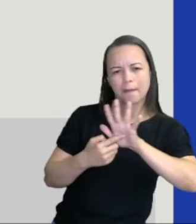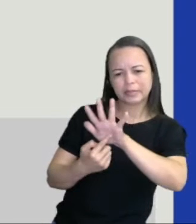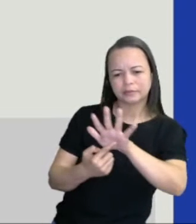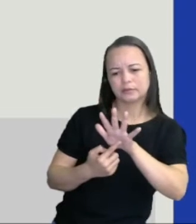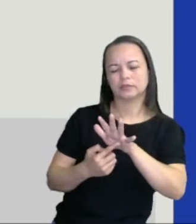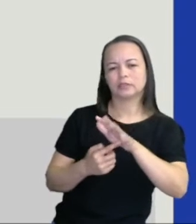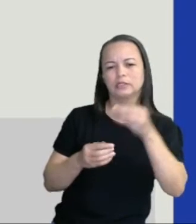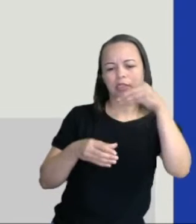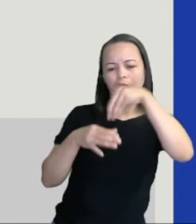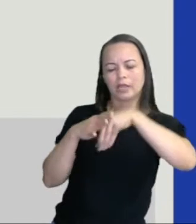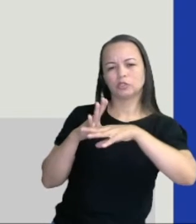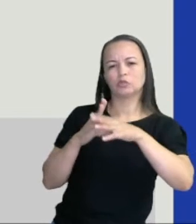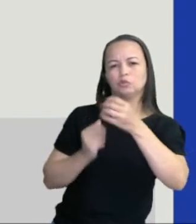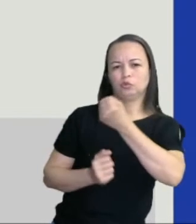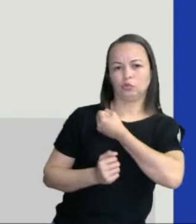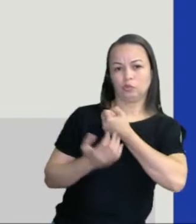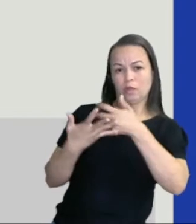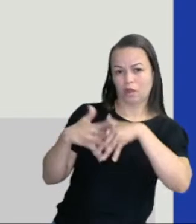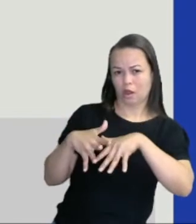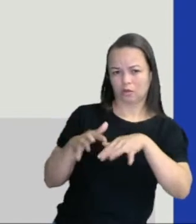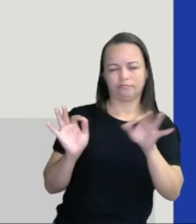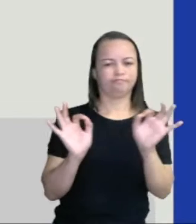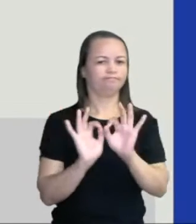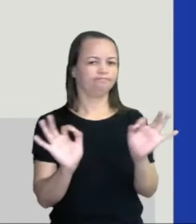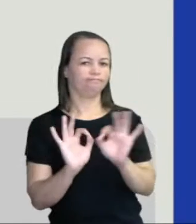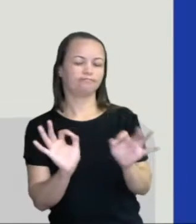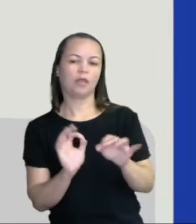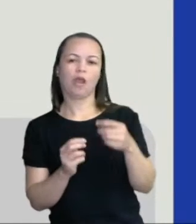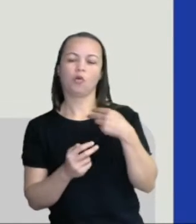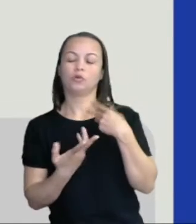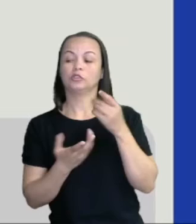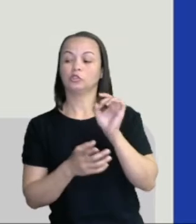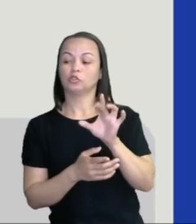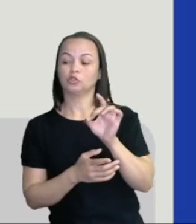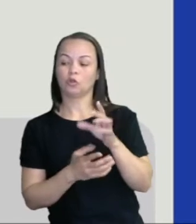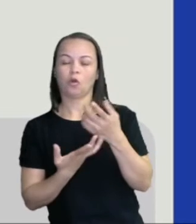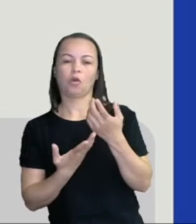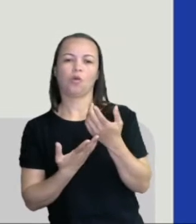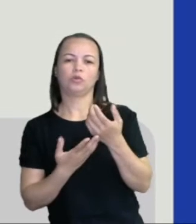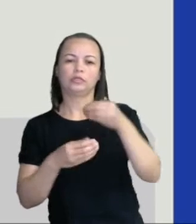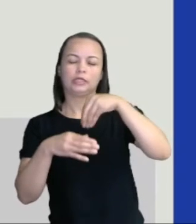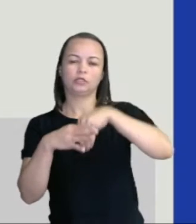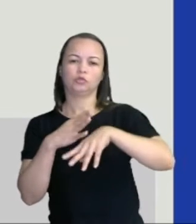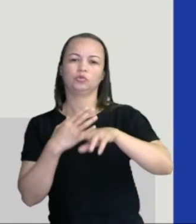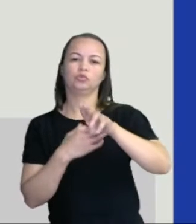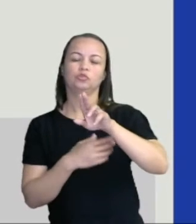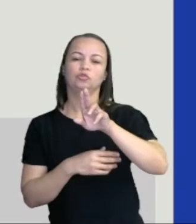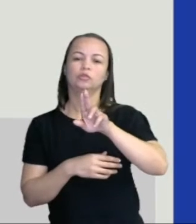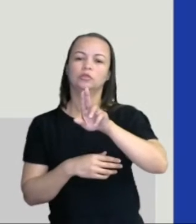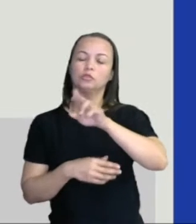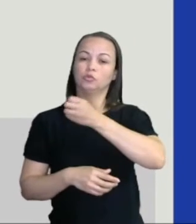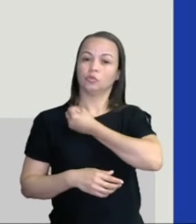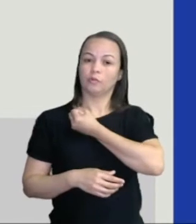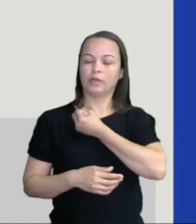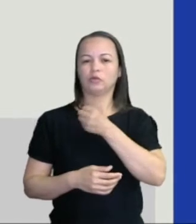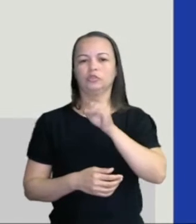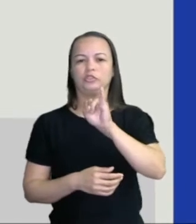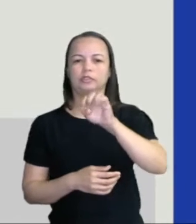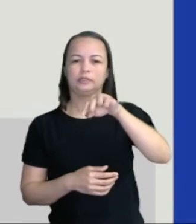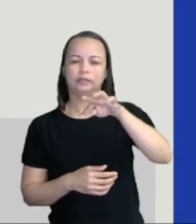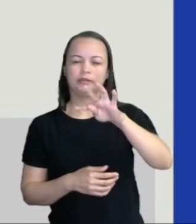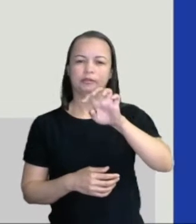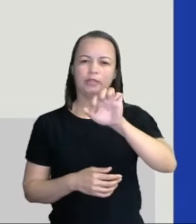está dentro do conjunto dos números inteiros. 1 menos 8 vai me dar um número negativo. Vou